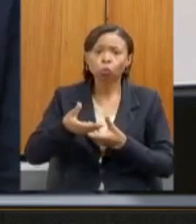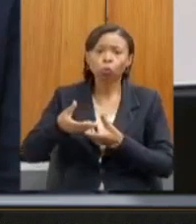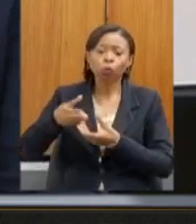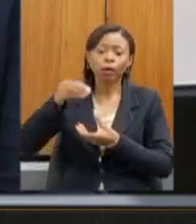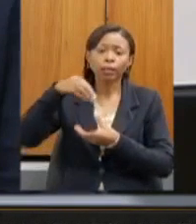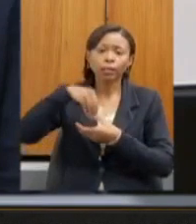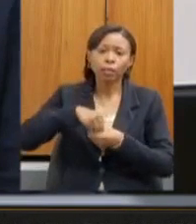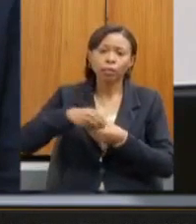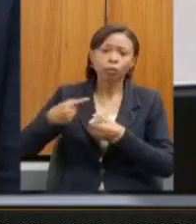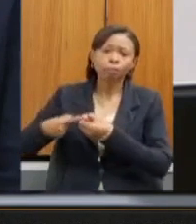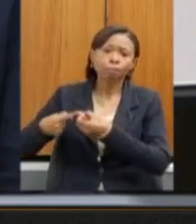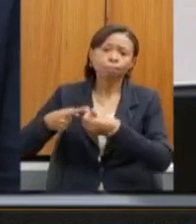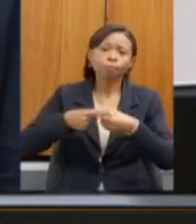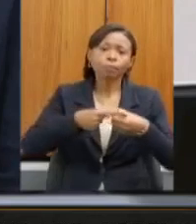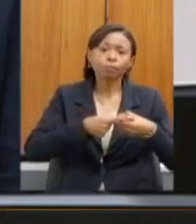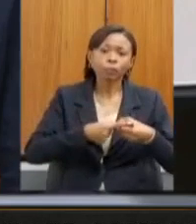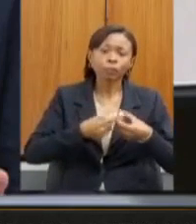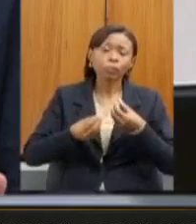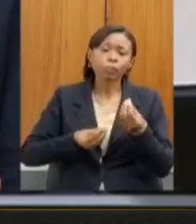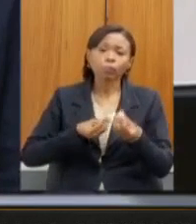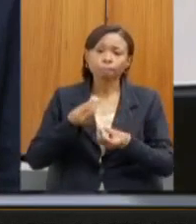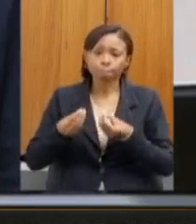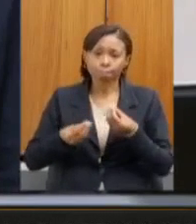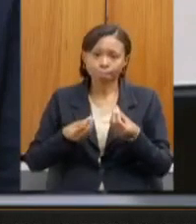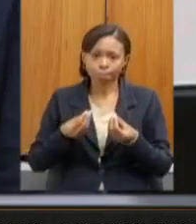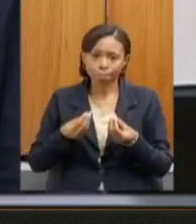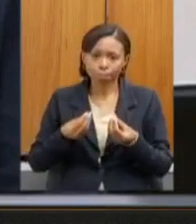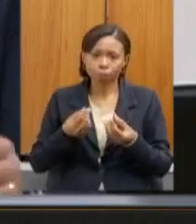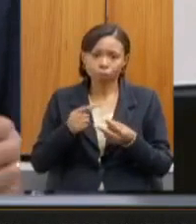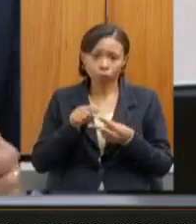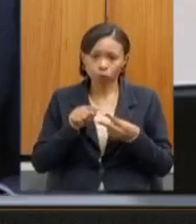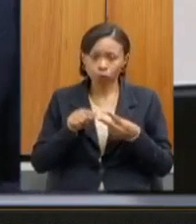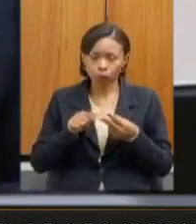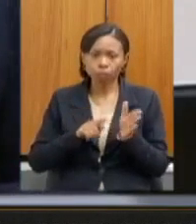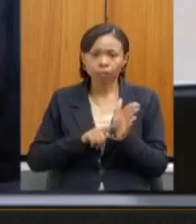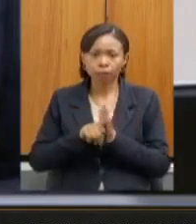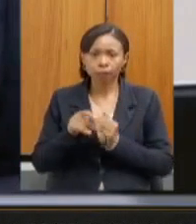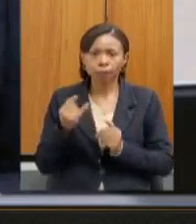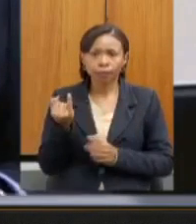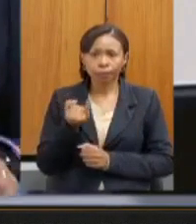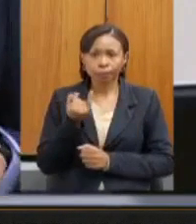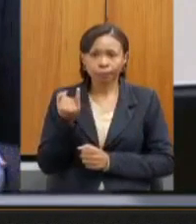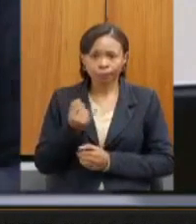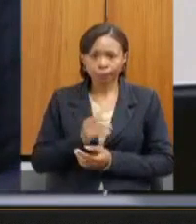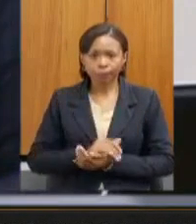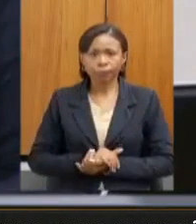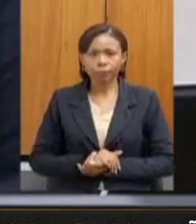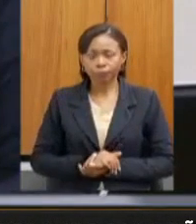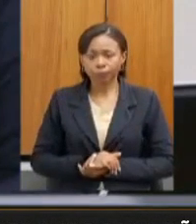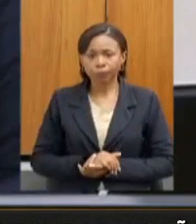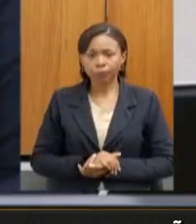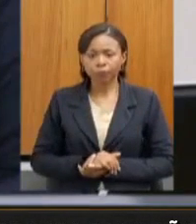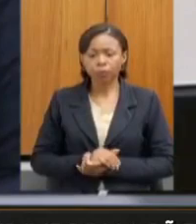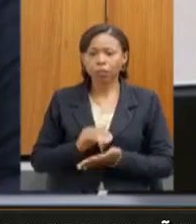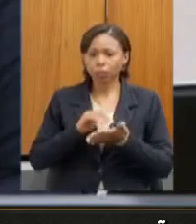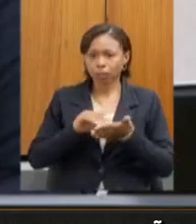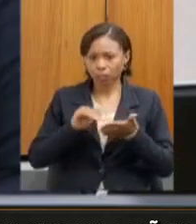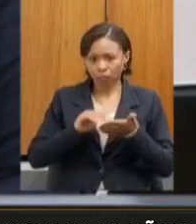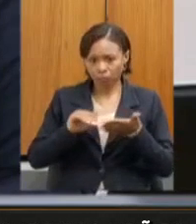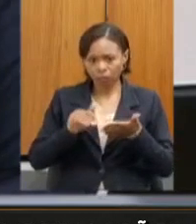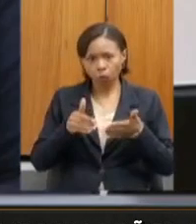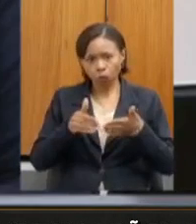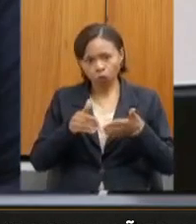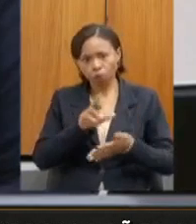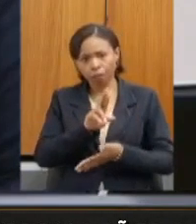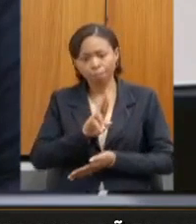Então, são duas perguntas importantes que eu solicitaria que a secretária de Estado pudesse